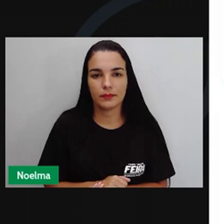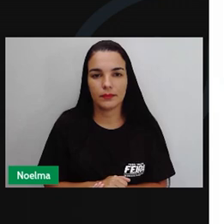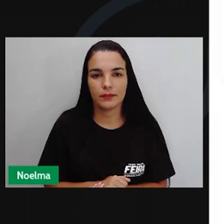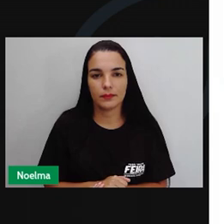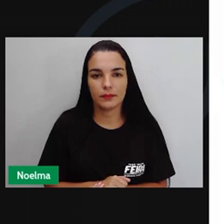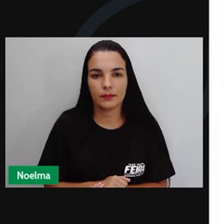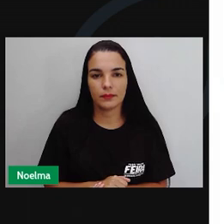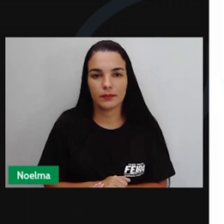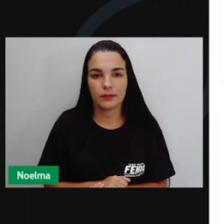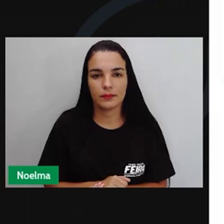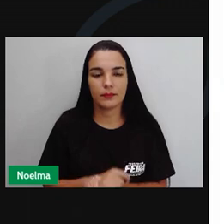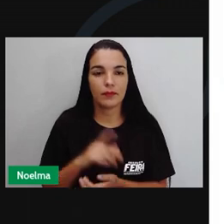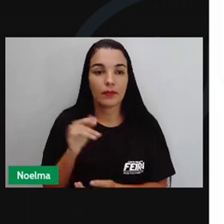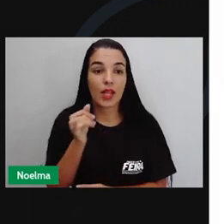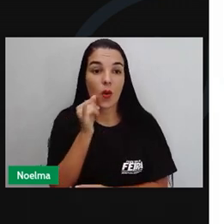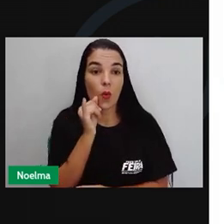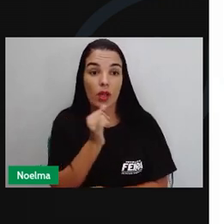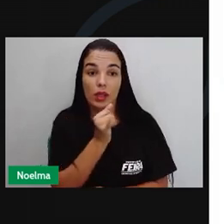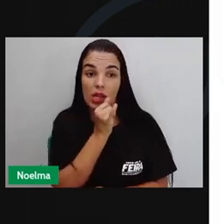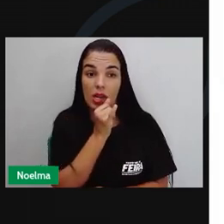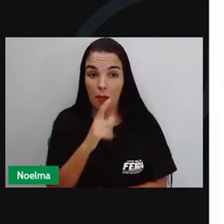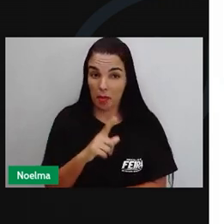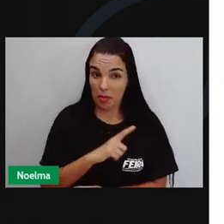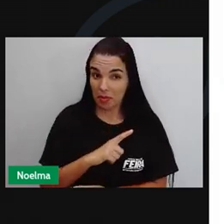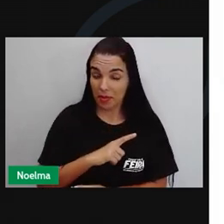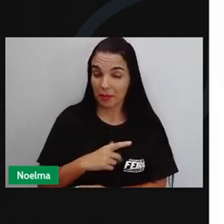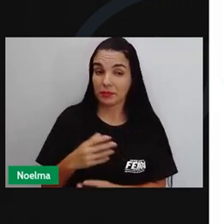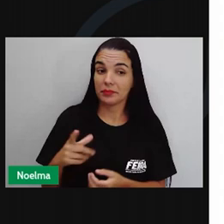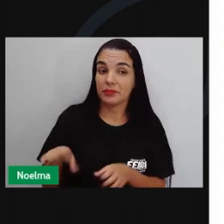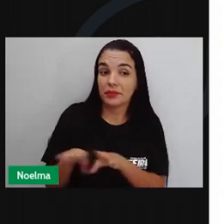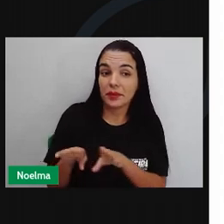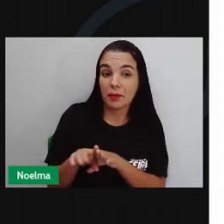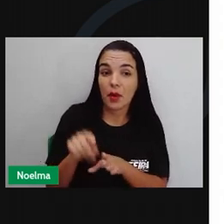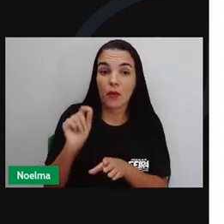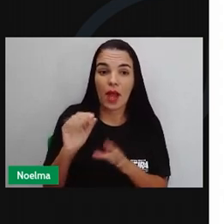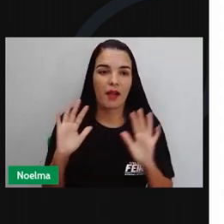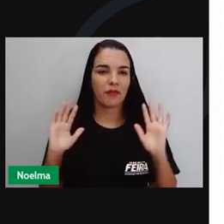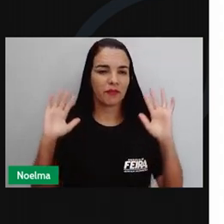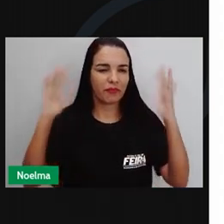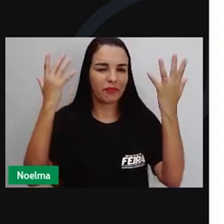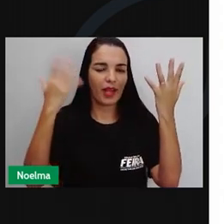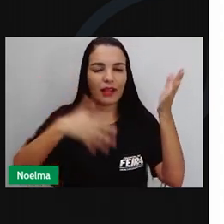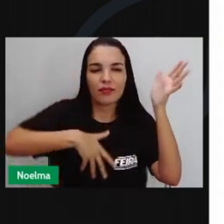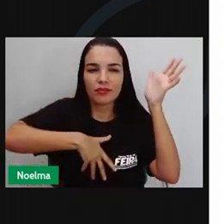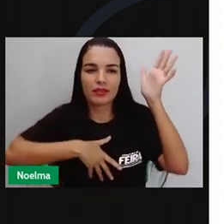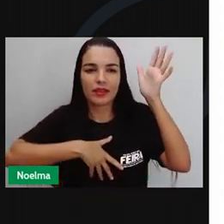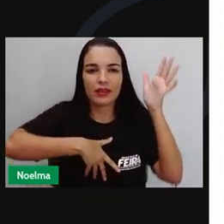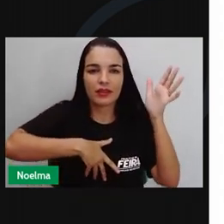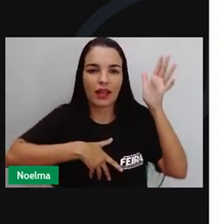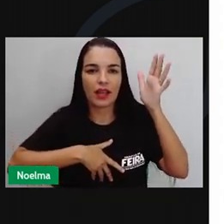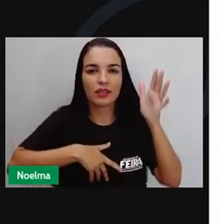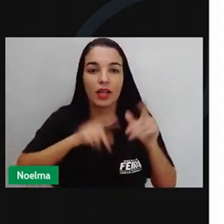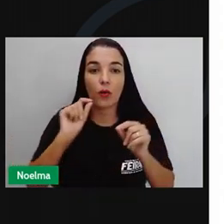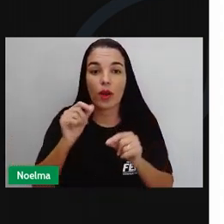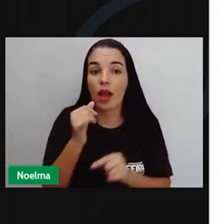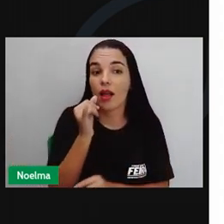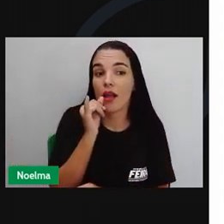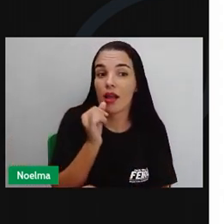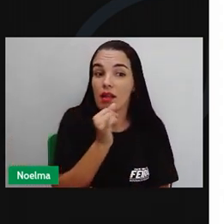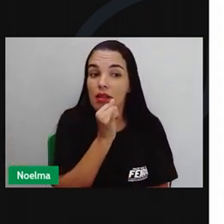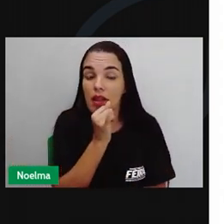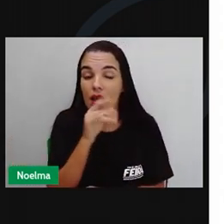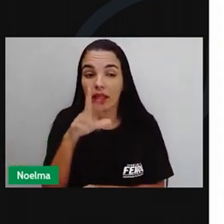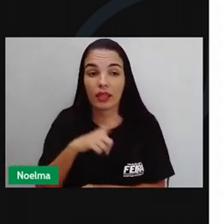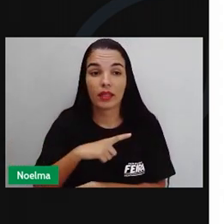Dos italianos herdamos também as danças típicas gaúchas, festas típicas, como por exemplo a festa Itália, acontece em